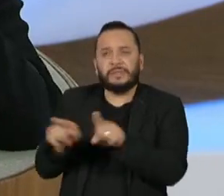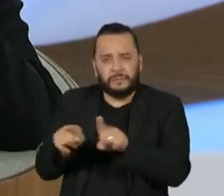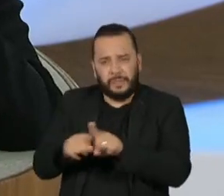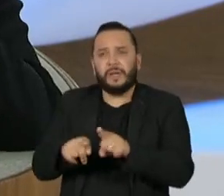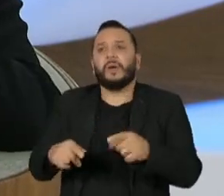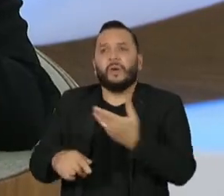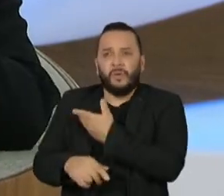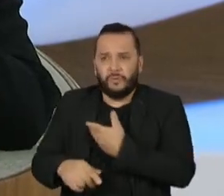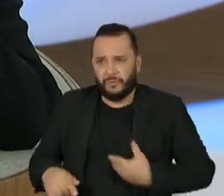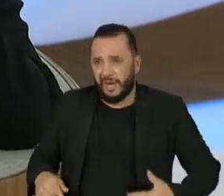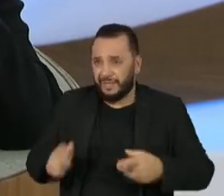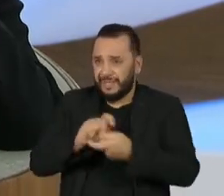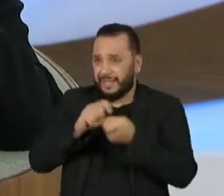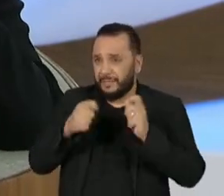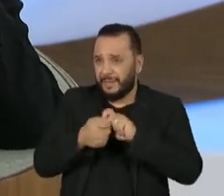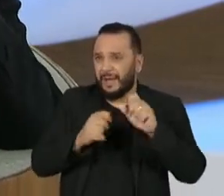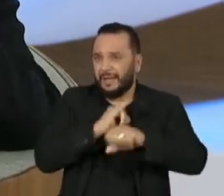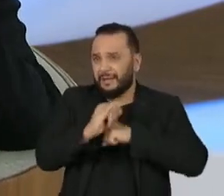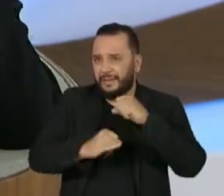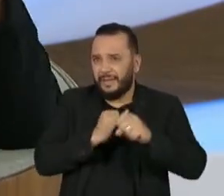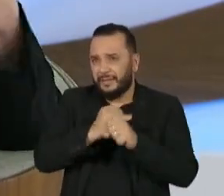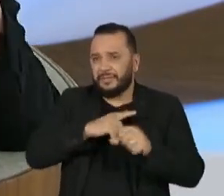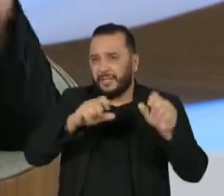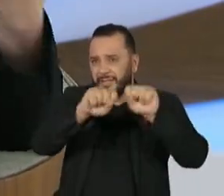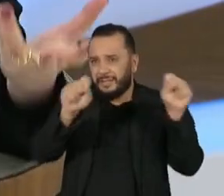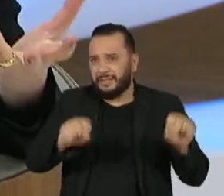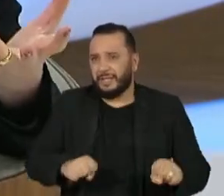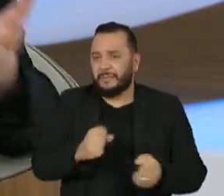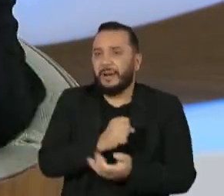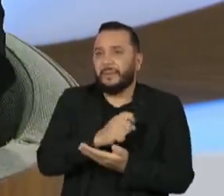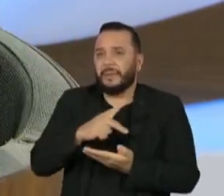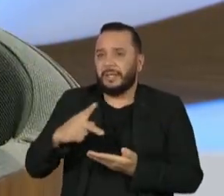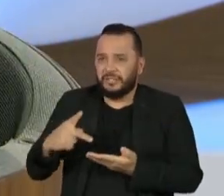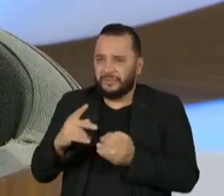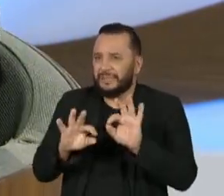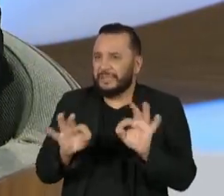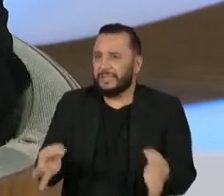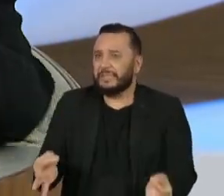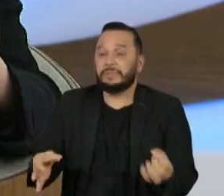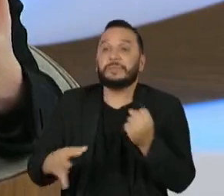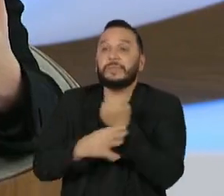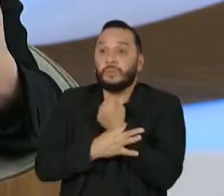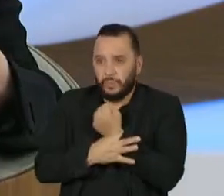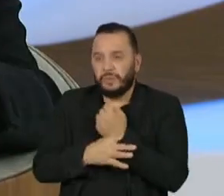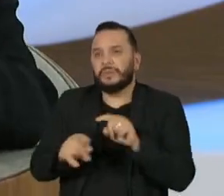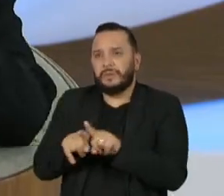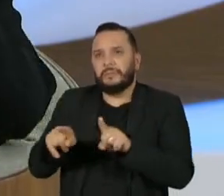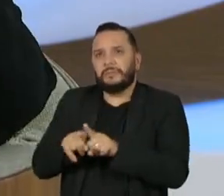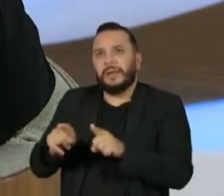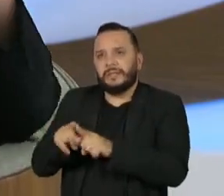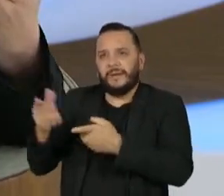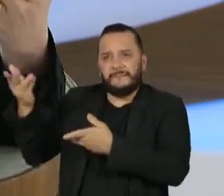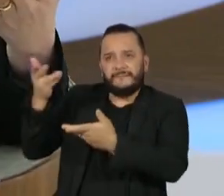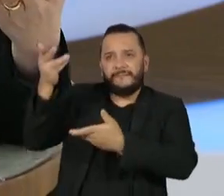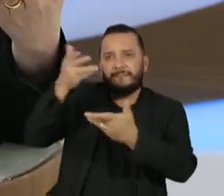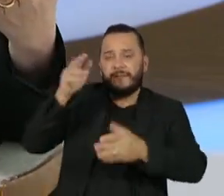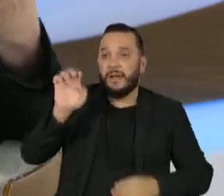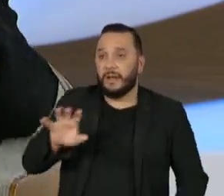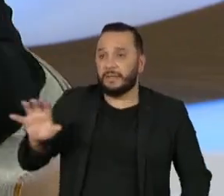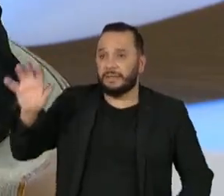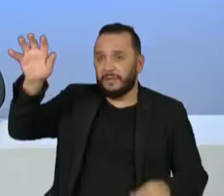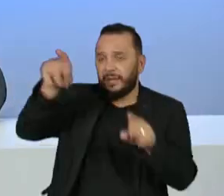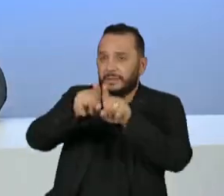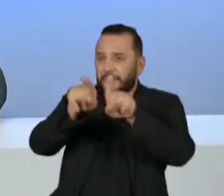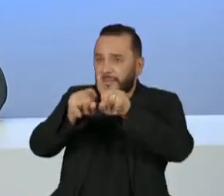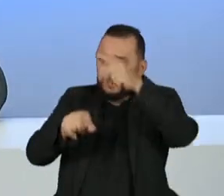É o governo federal, através de um sistema de aplicativos simples, mais seguro, em harmonia com estados e municípios, colocar esse